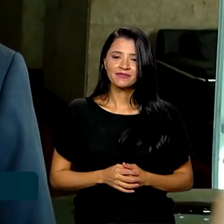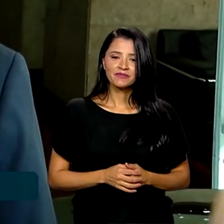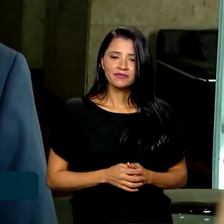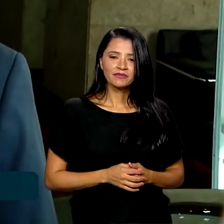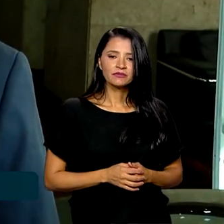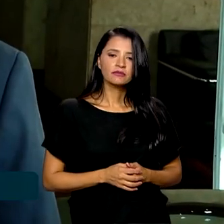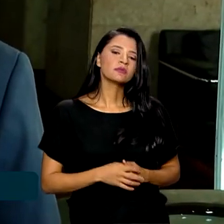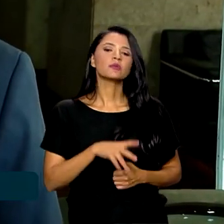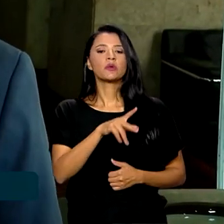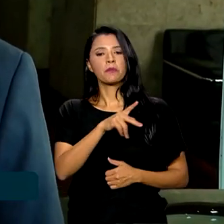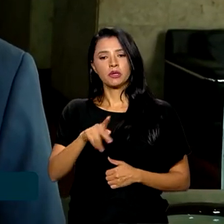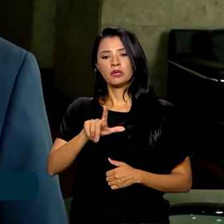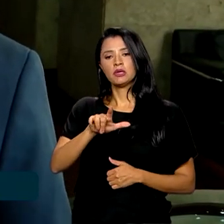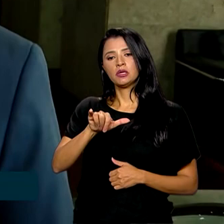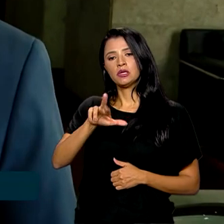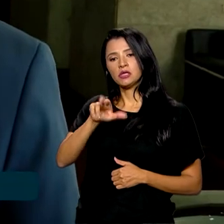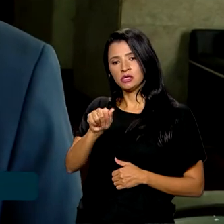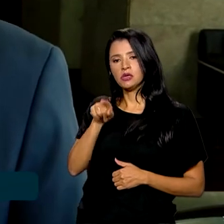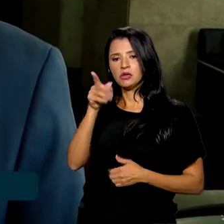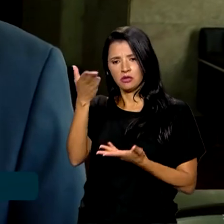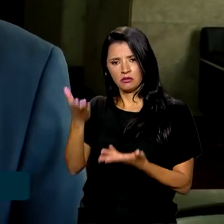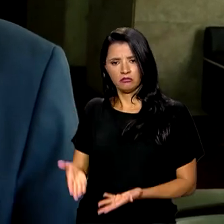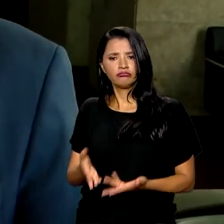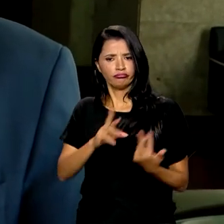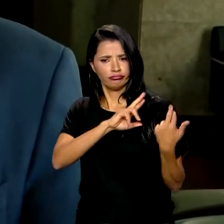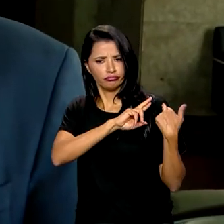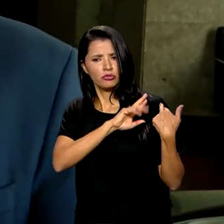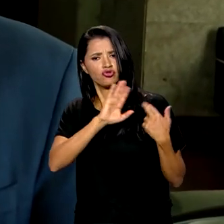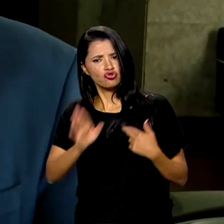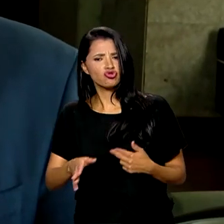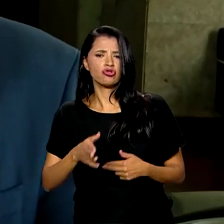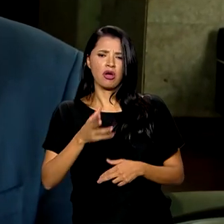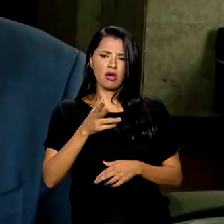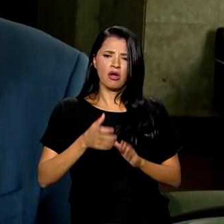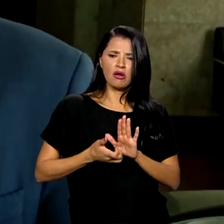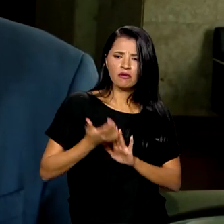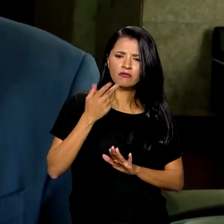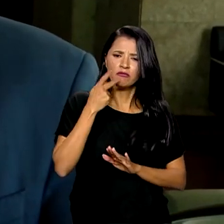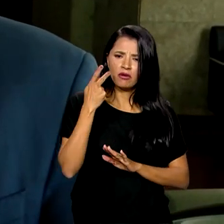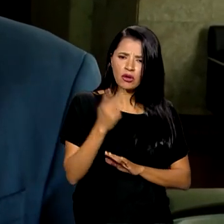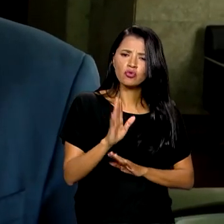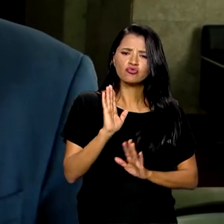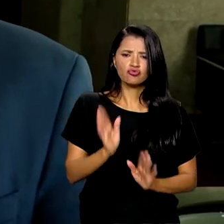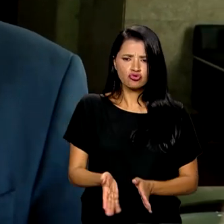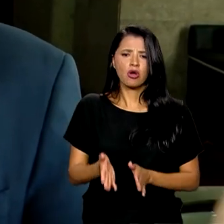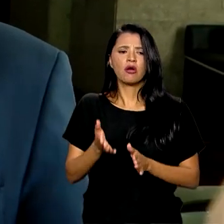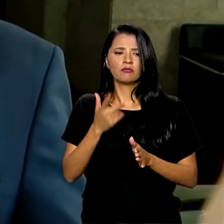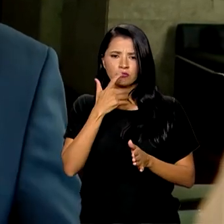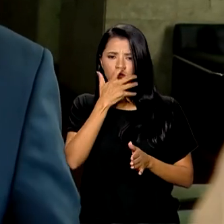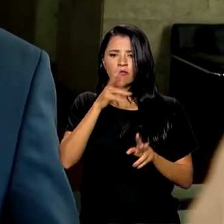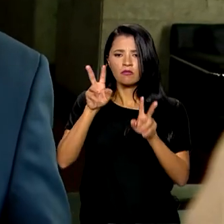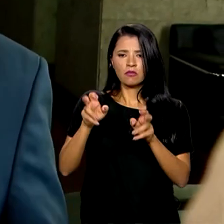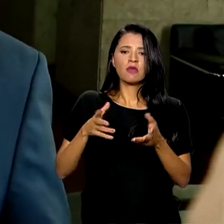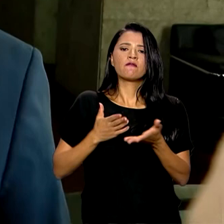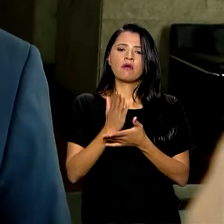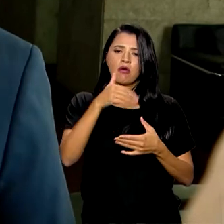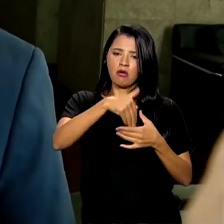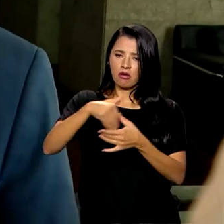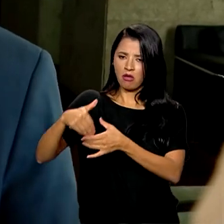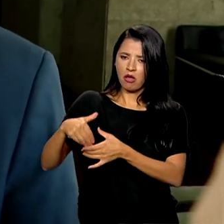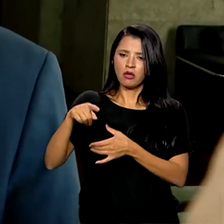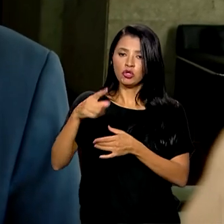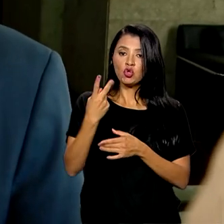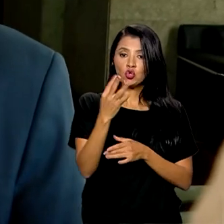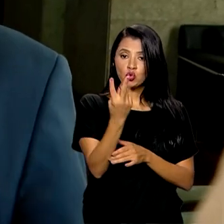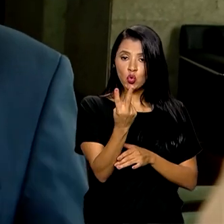O presidente Lira é um homem responsável. Já falou várias vezes para vocês que vai pautar. Tem dois textos, eles têm que